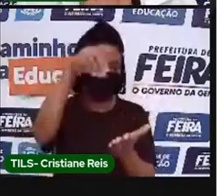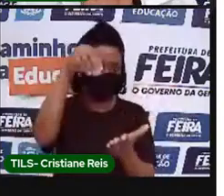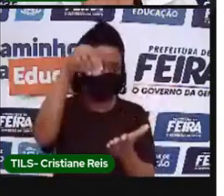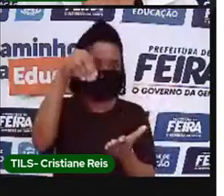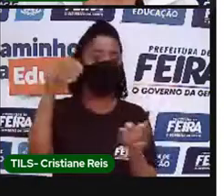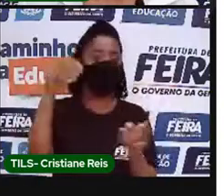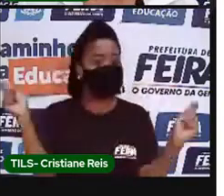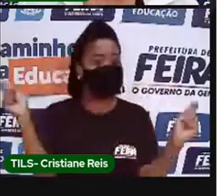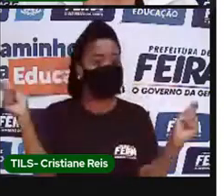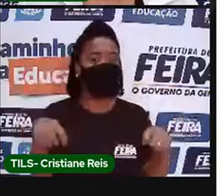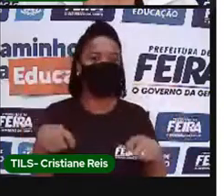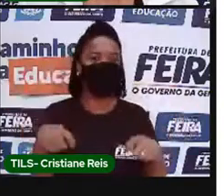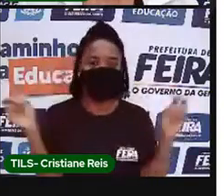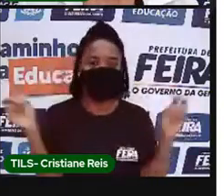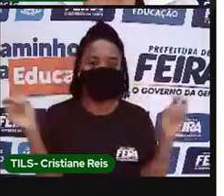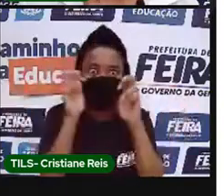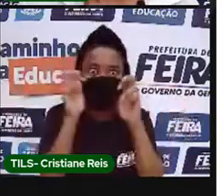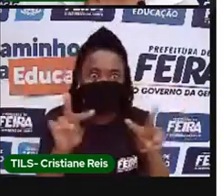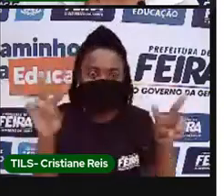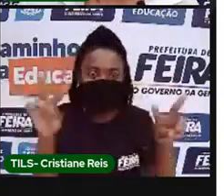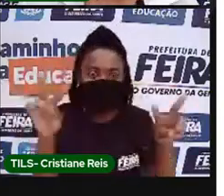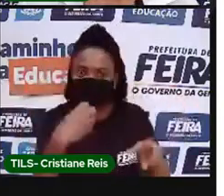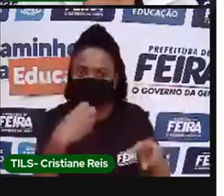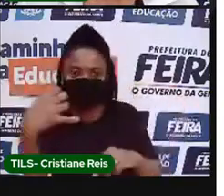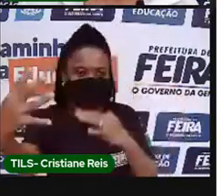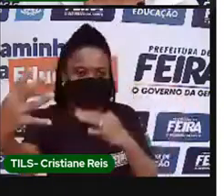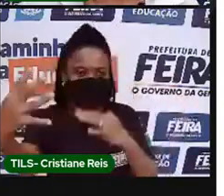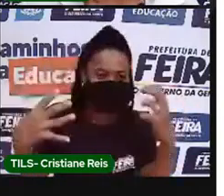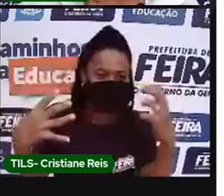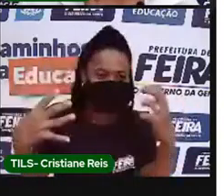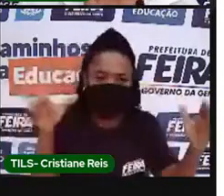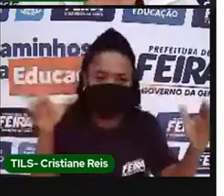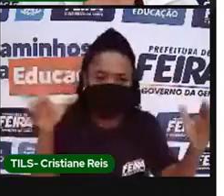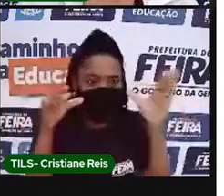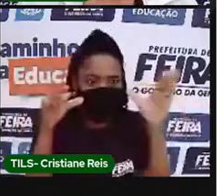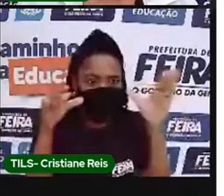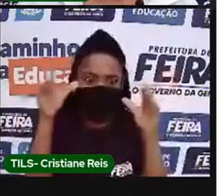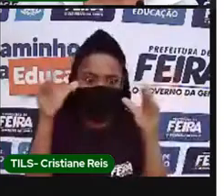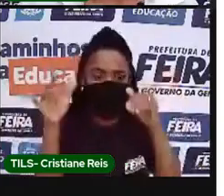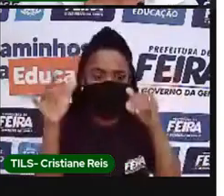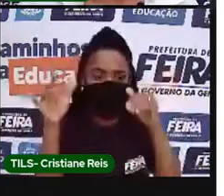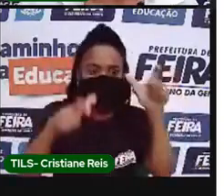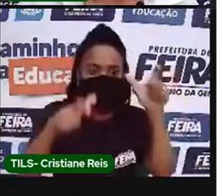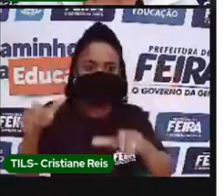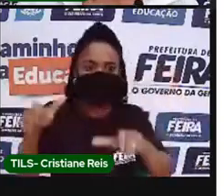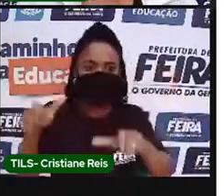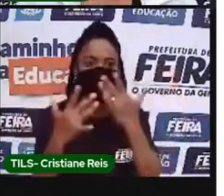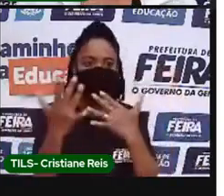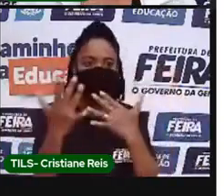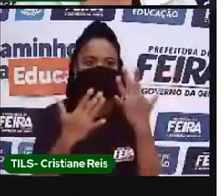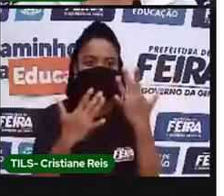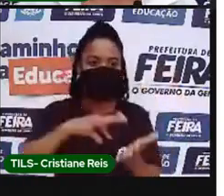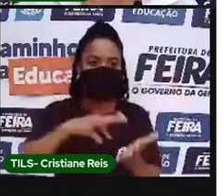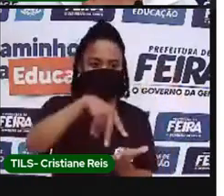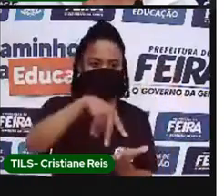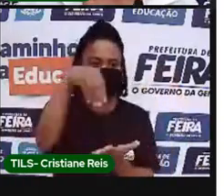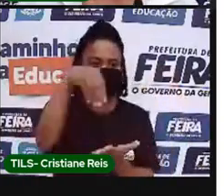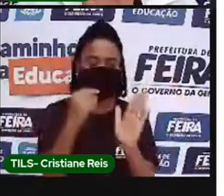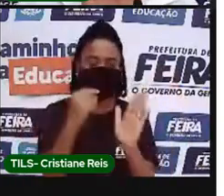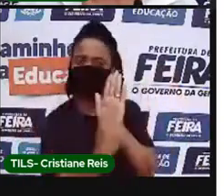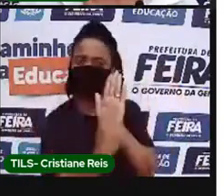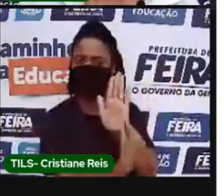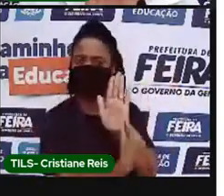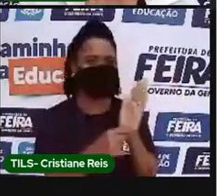viagem inimaginável por lugares, por cores, por obras de arte, por artistas